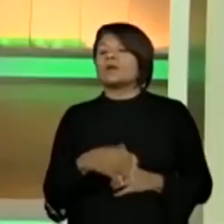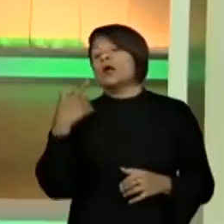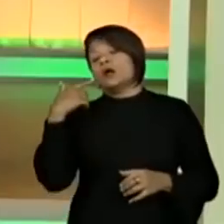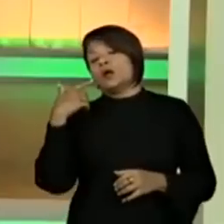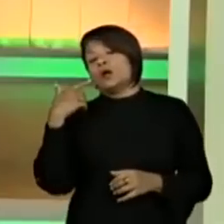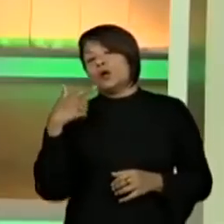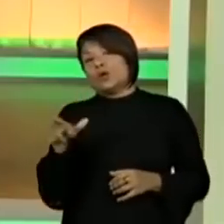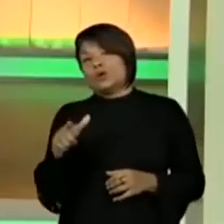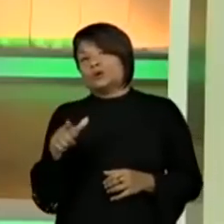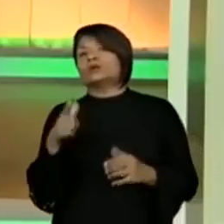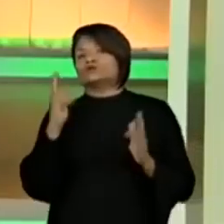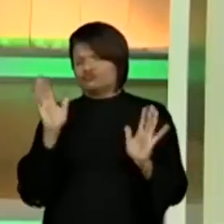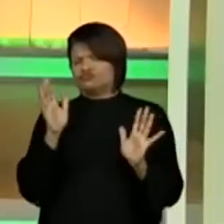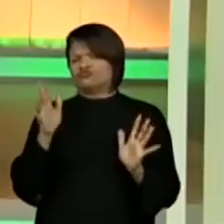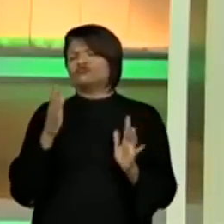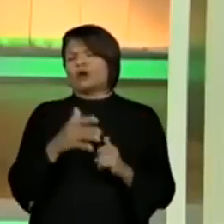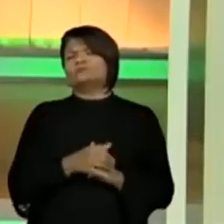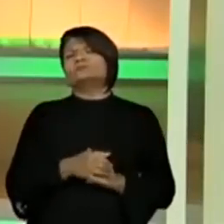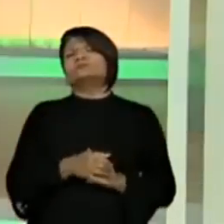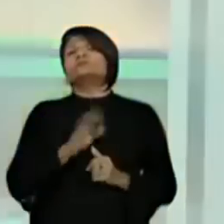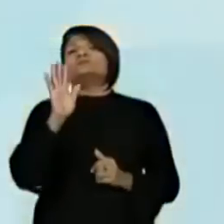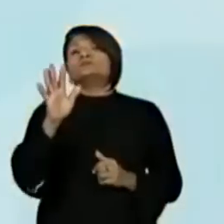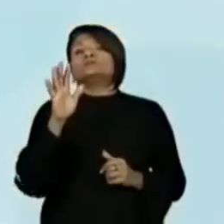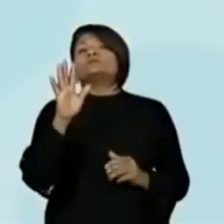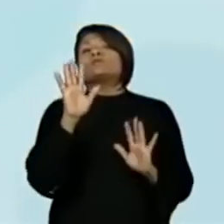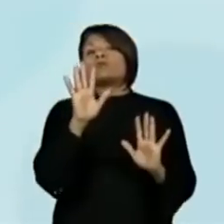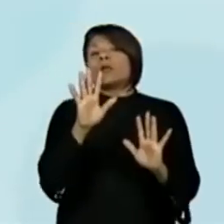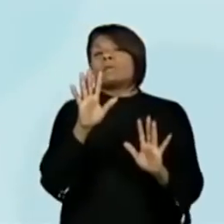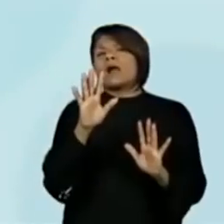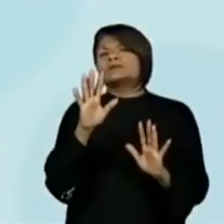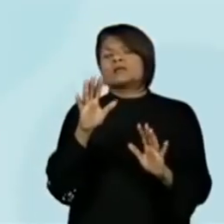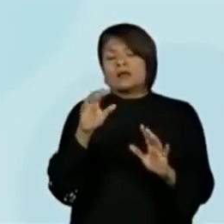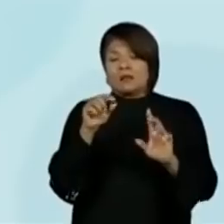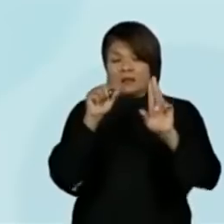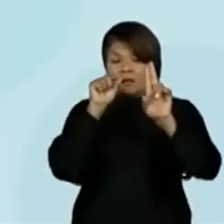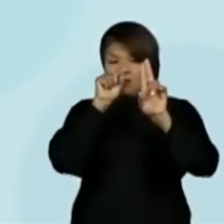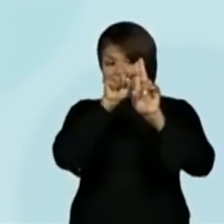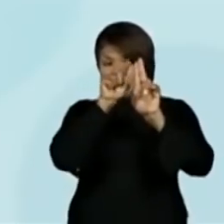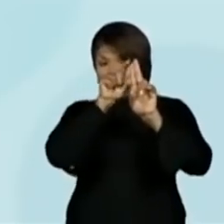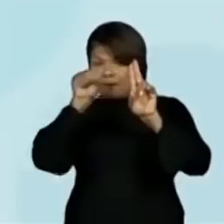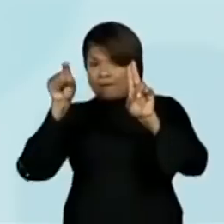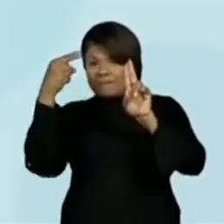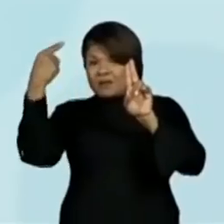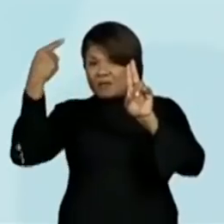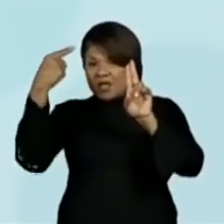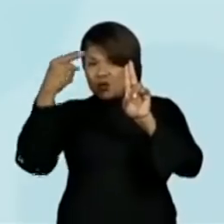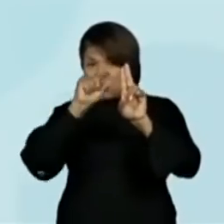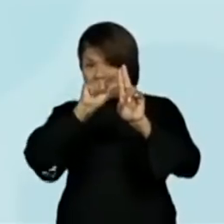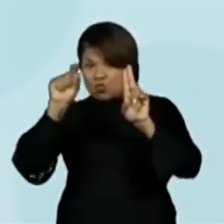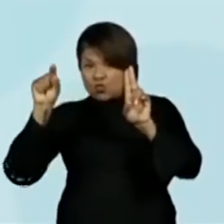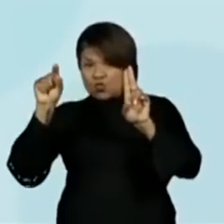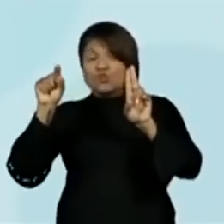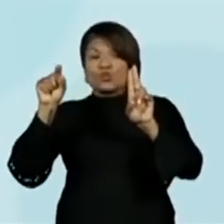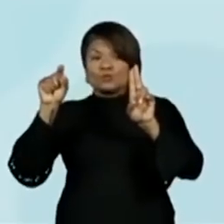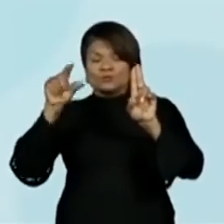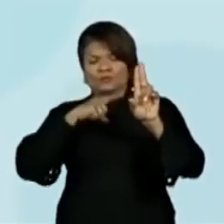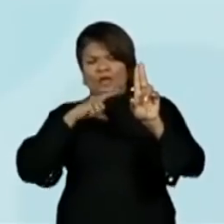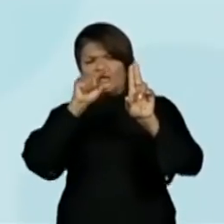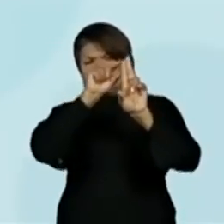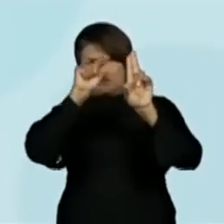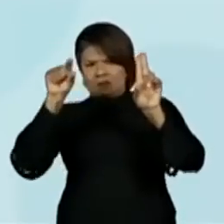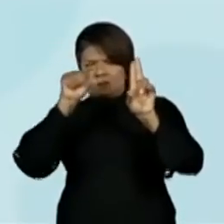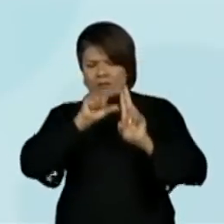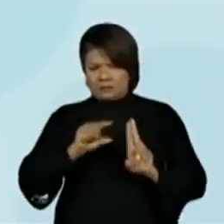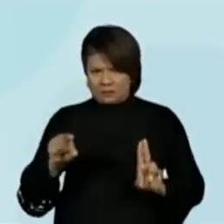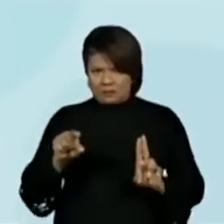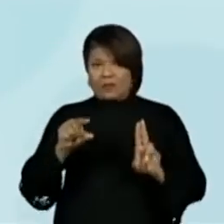Onde a gente localiza? A gente já passou por isso também. Sobre o que trata o primeiro parágrafo? Isso aqui é um texto fácil. Dois parágrafos. Sobre o que